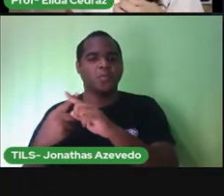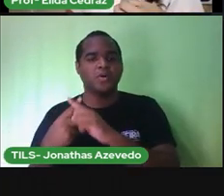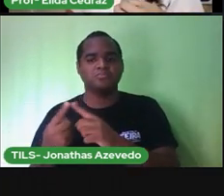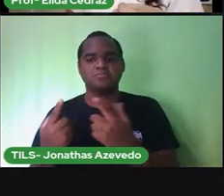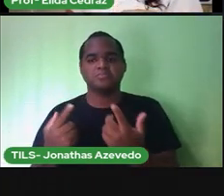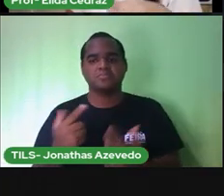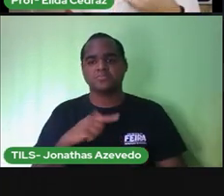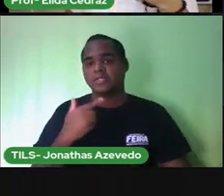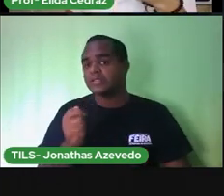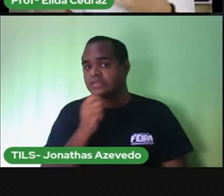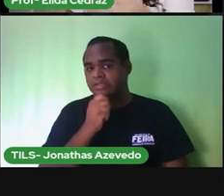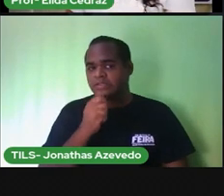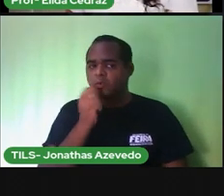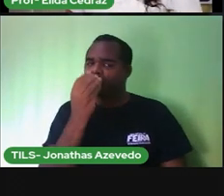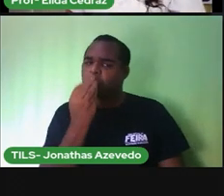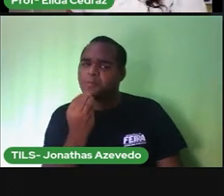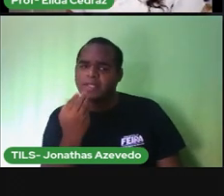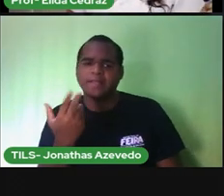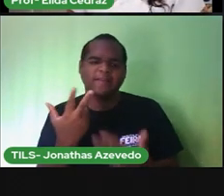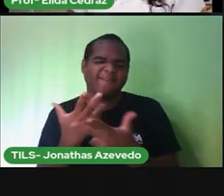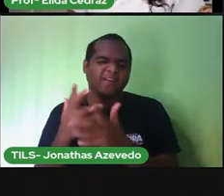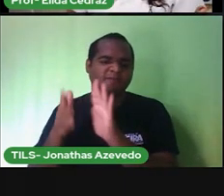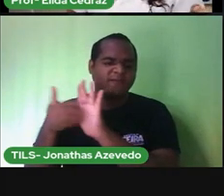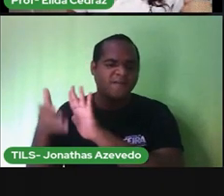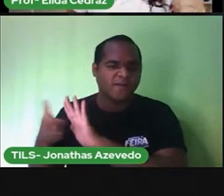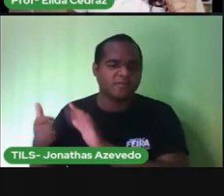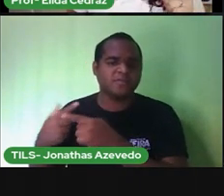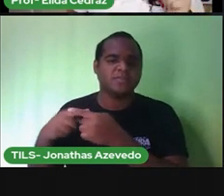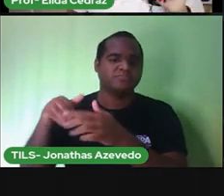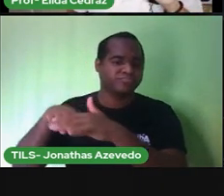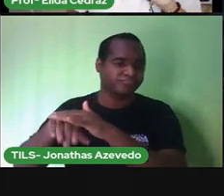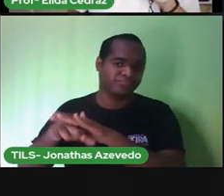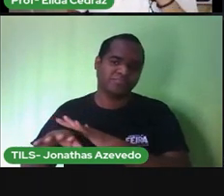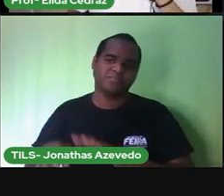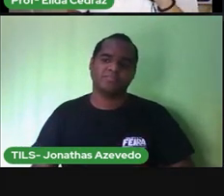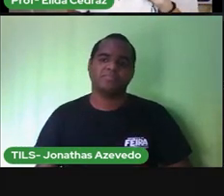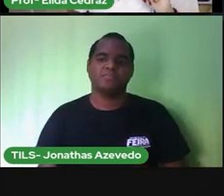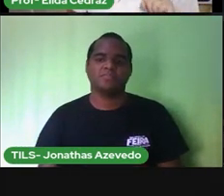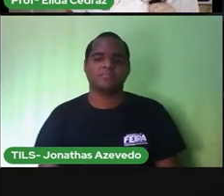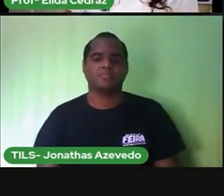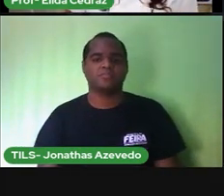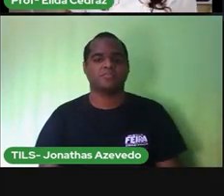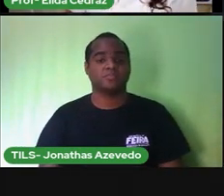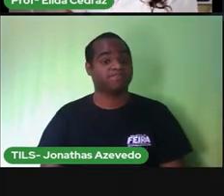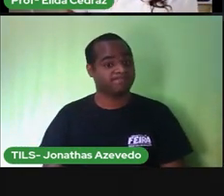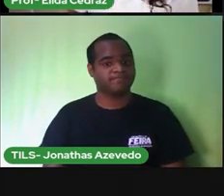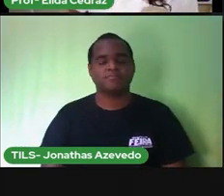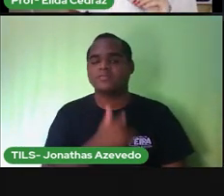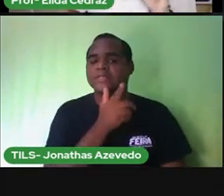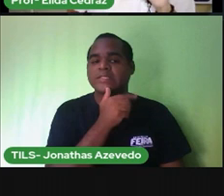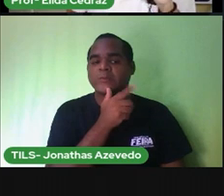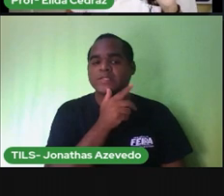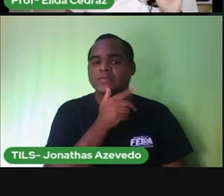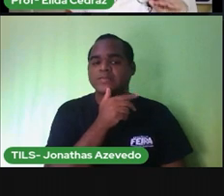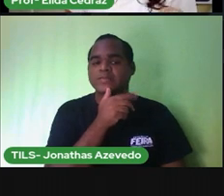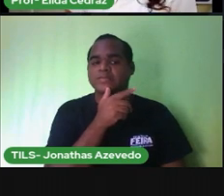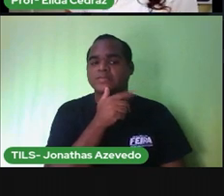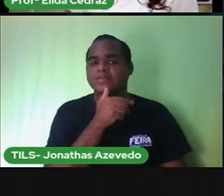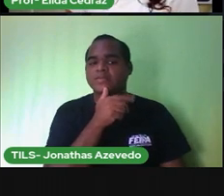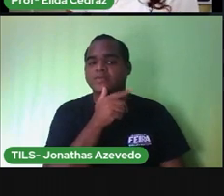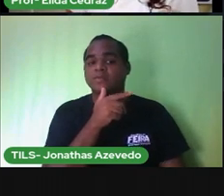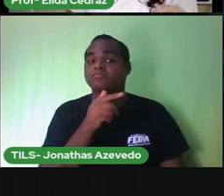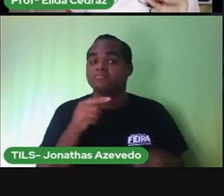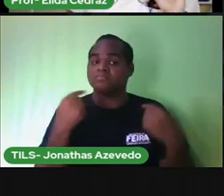tá bom e os outros você já conhece a água a